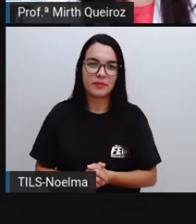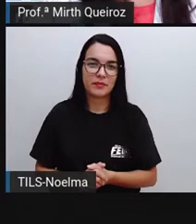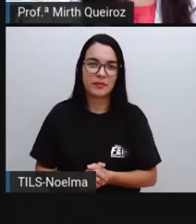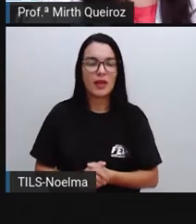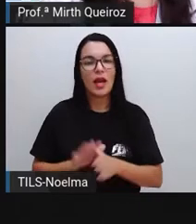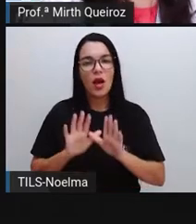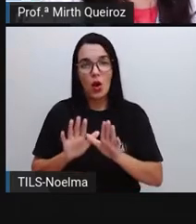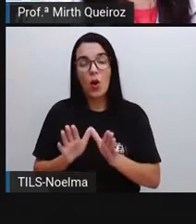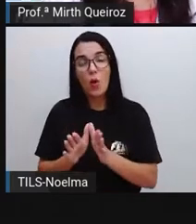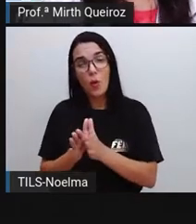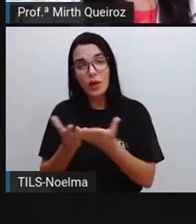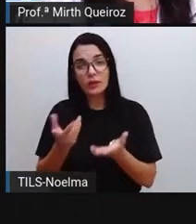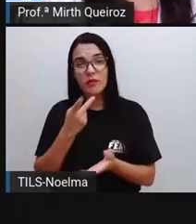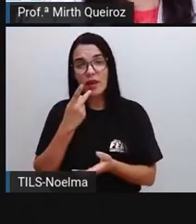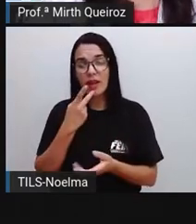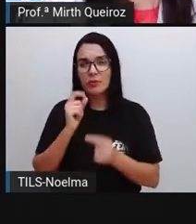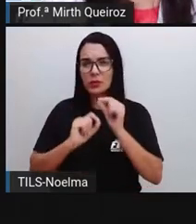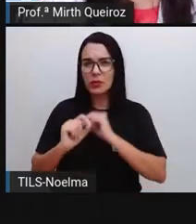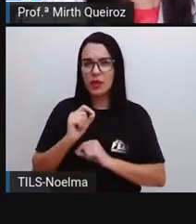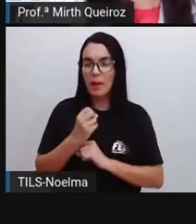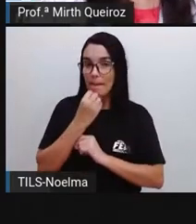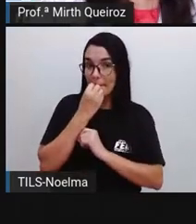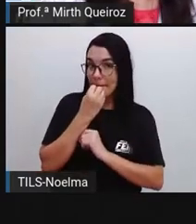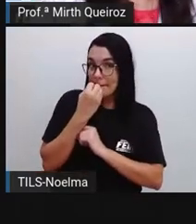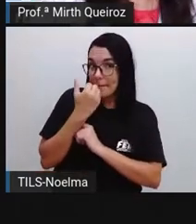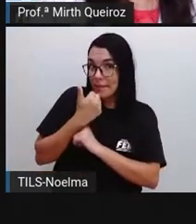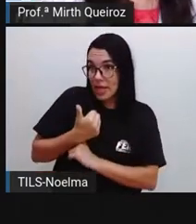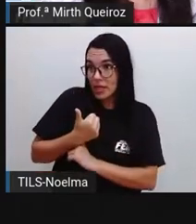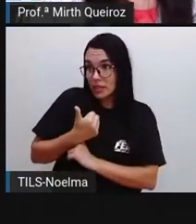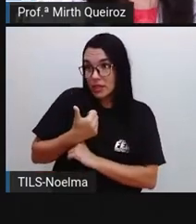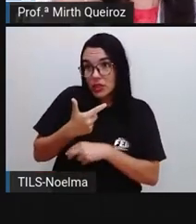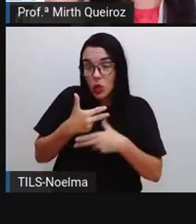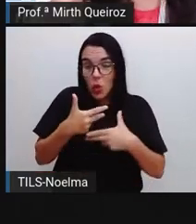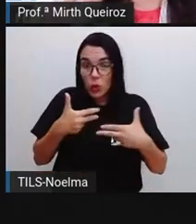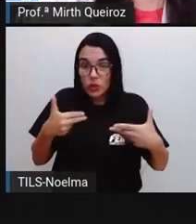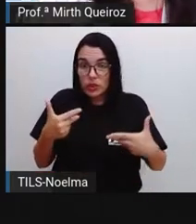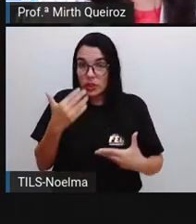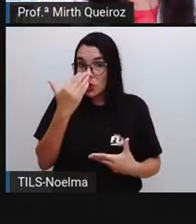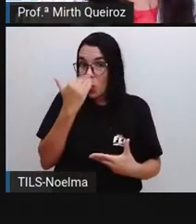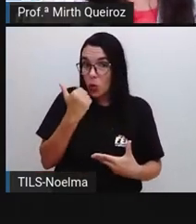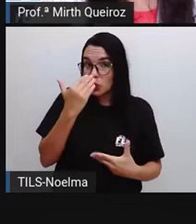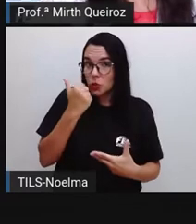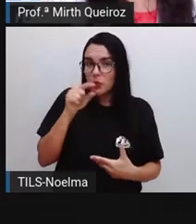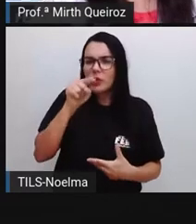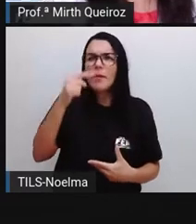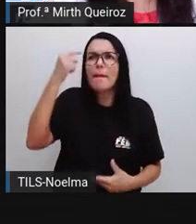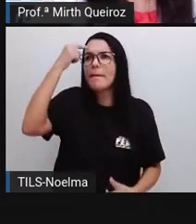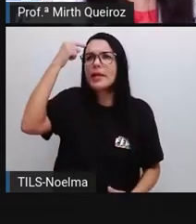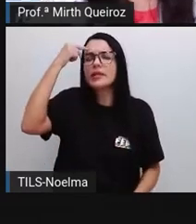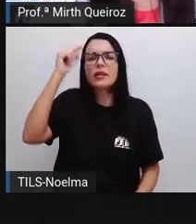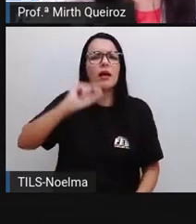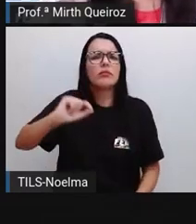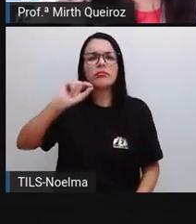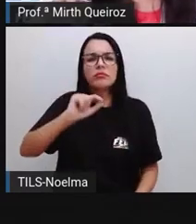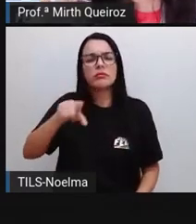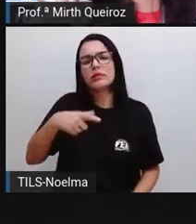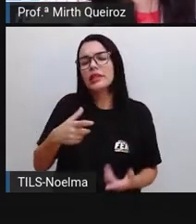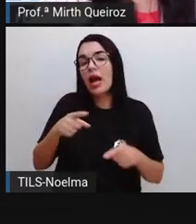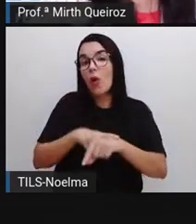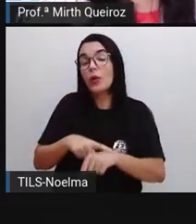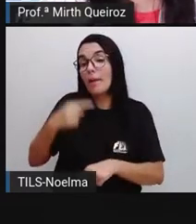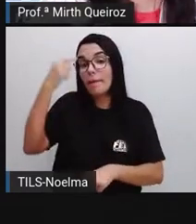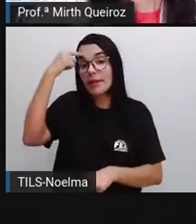Quando falamos em bens de consumo, o que vem na cabeça de vocês? O que vocês